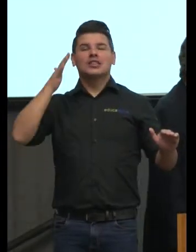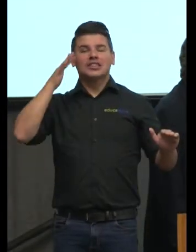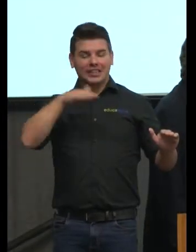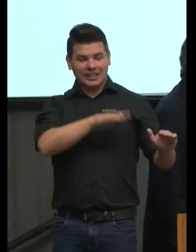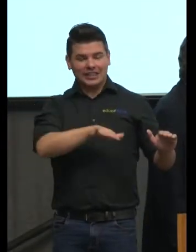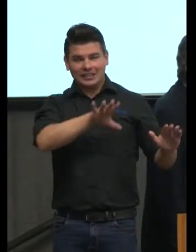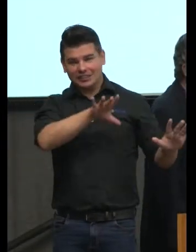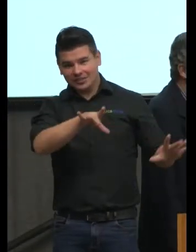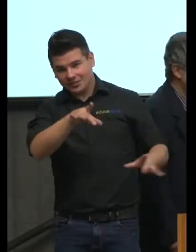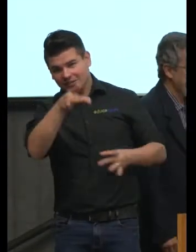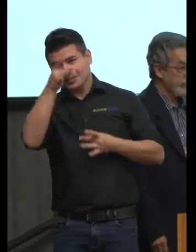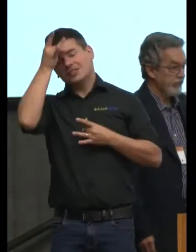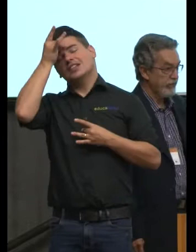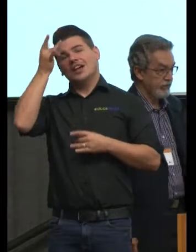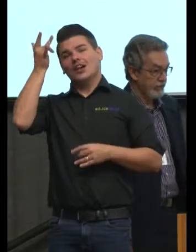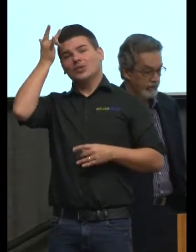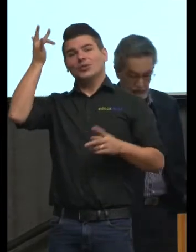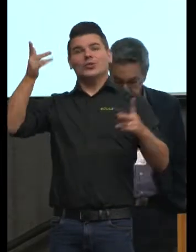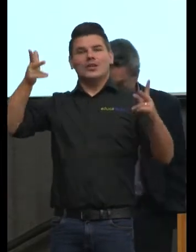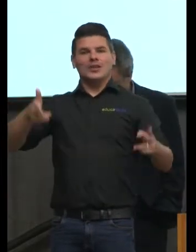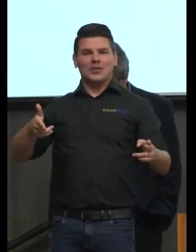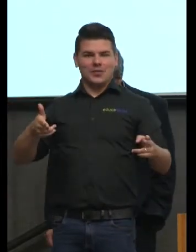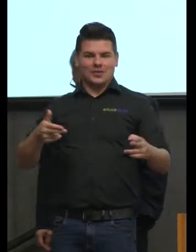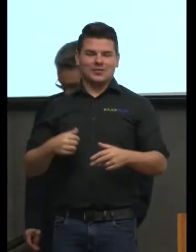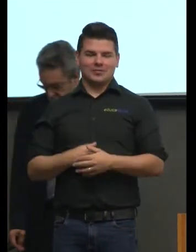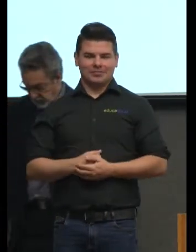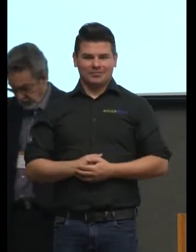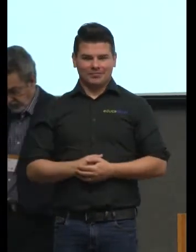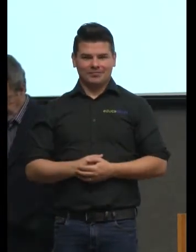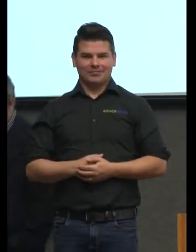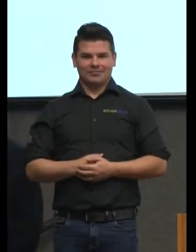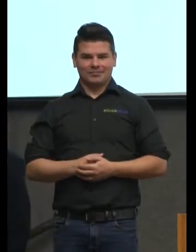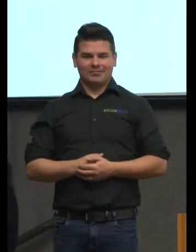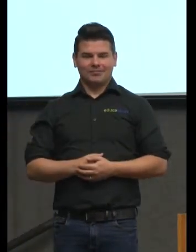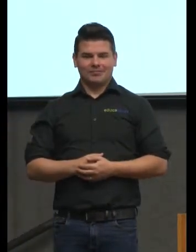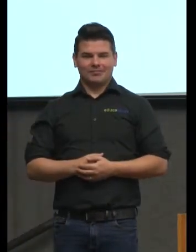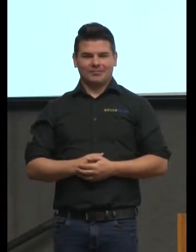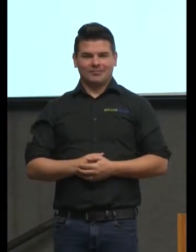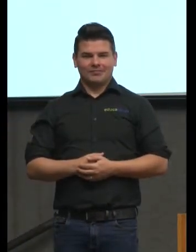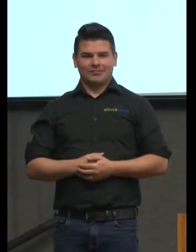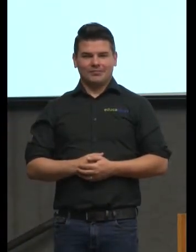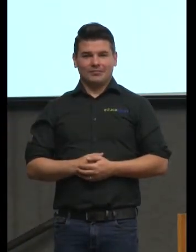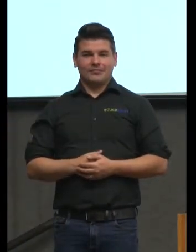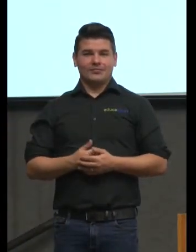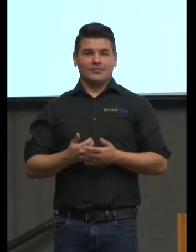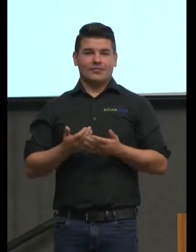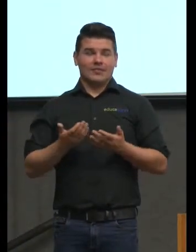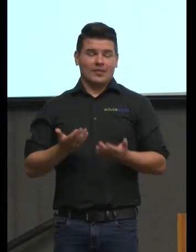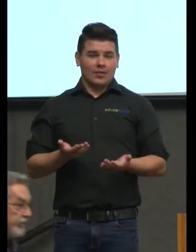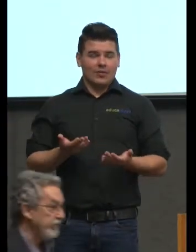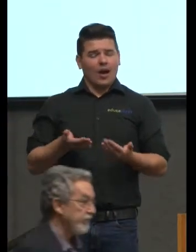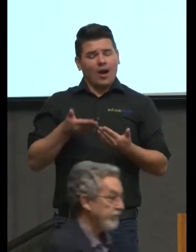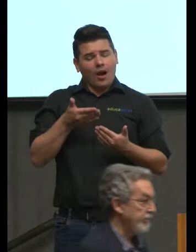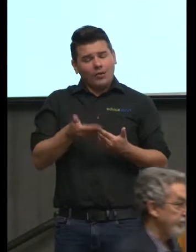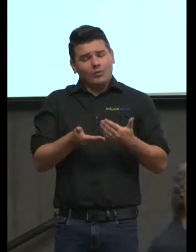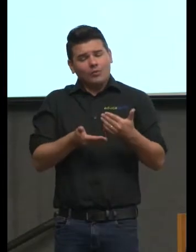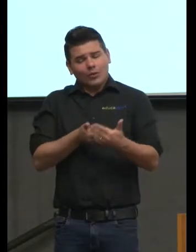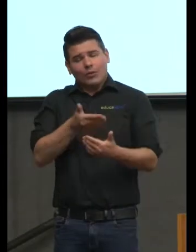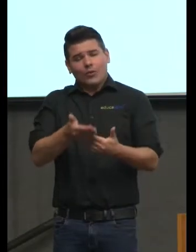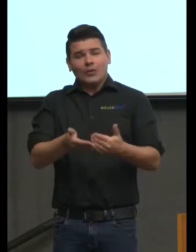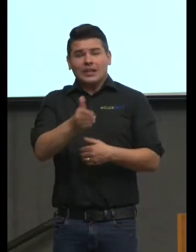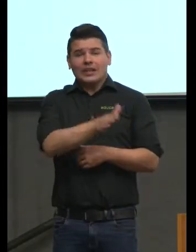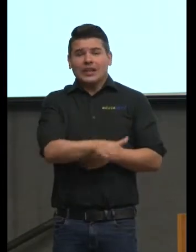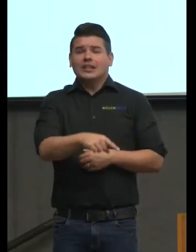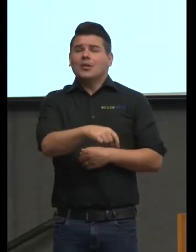ela com ela junto com ela e poderem pouco a pouco sonharem